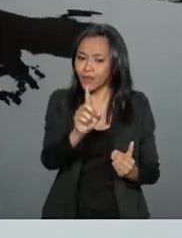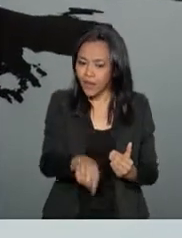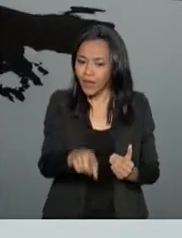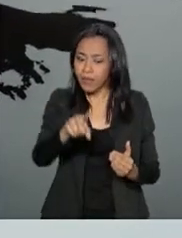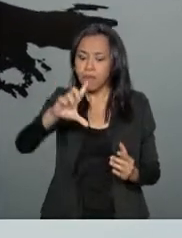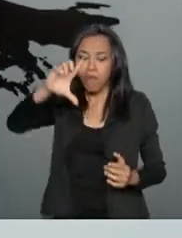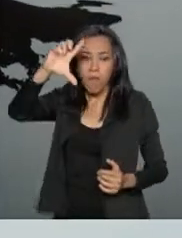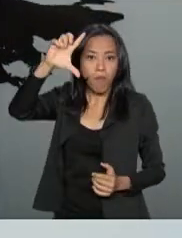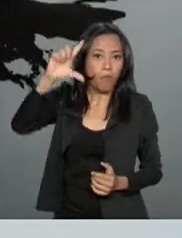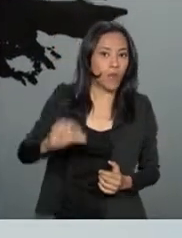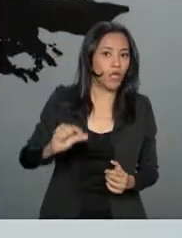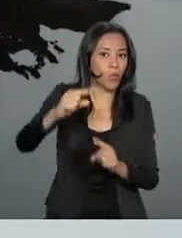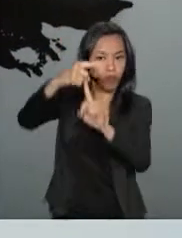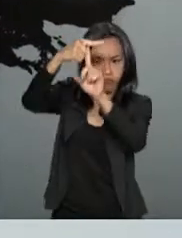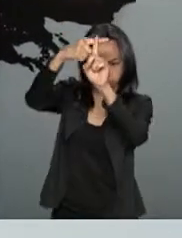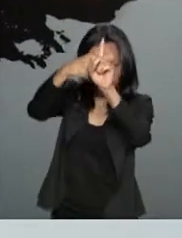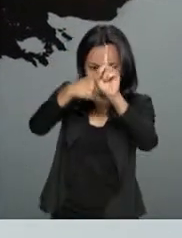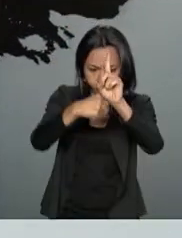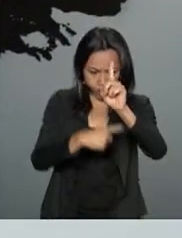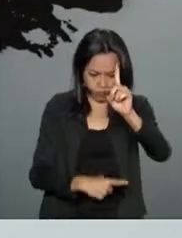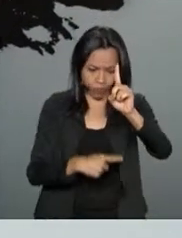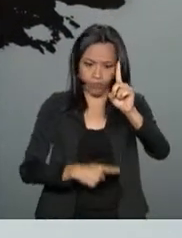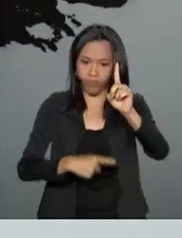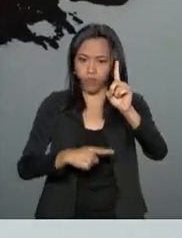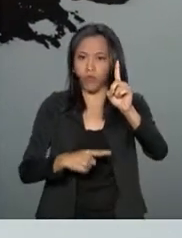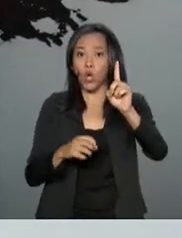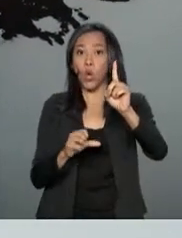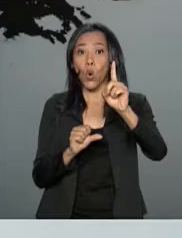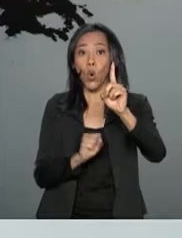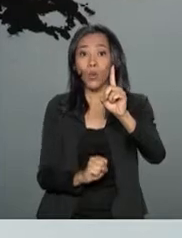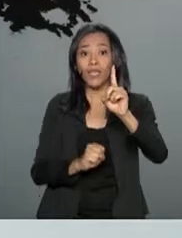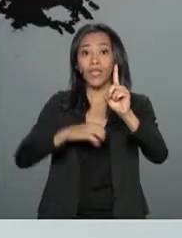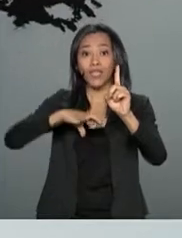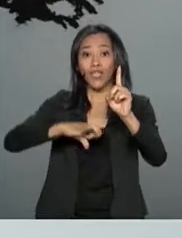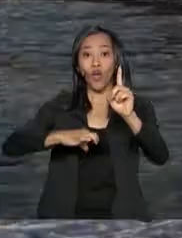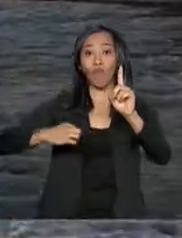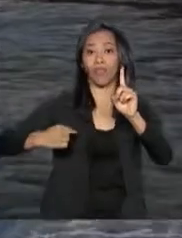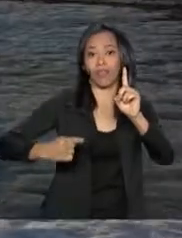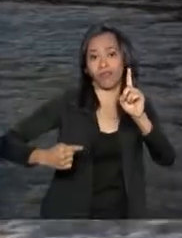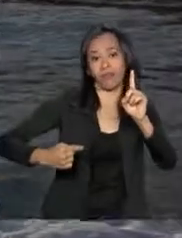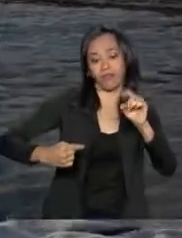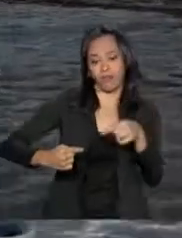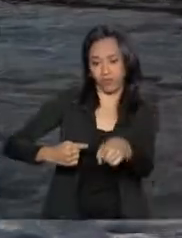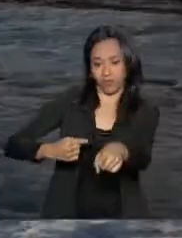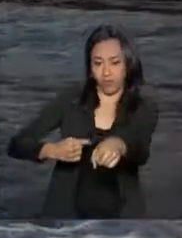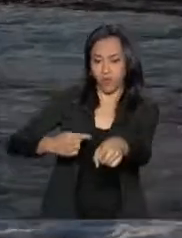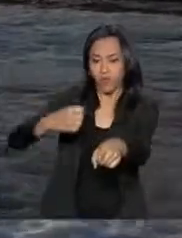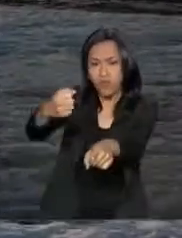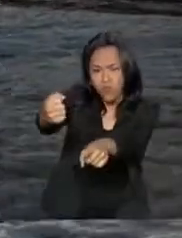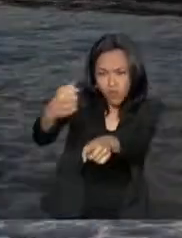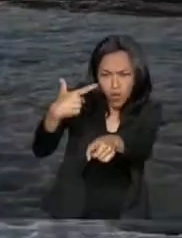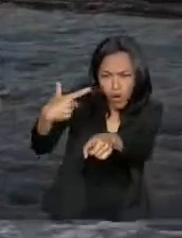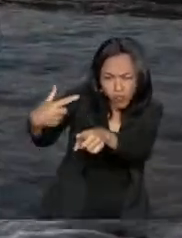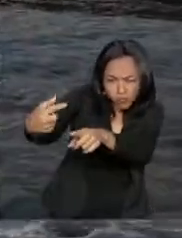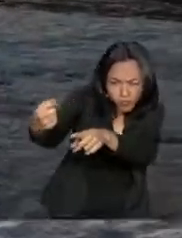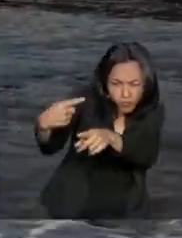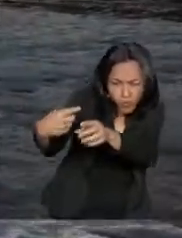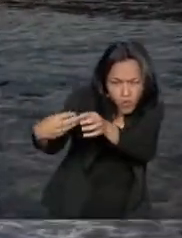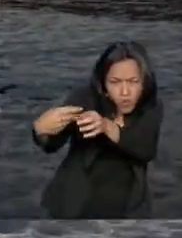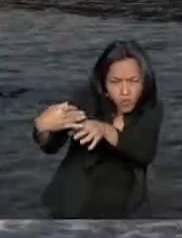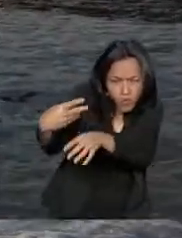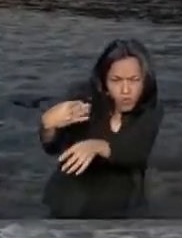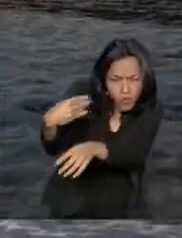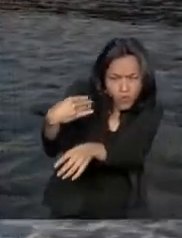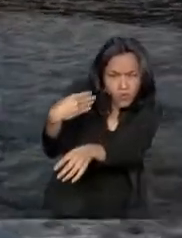mais baixa já registrada no planeta, 89 graus negativos. Local em que a luz do Sol às vezes ilumina quase